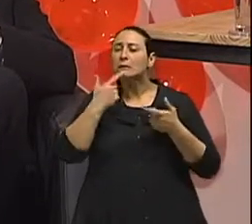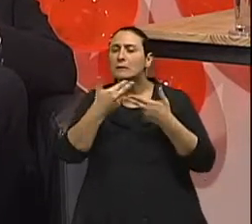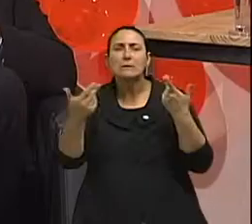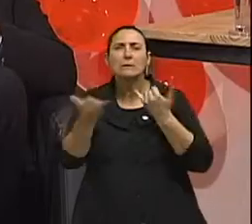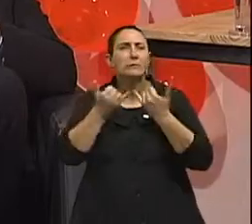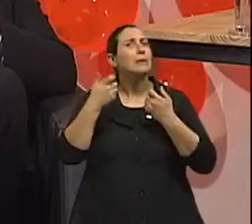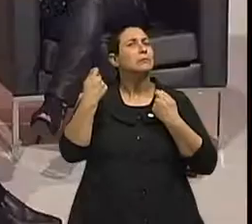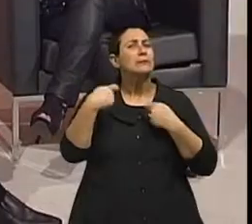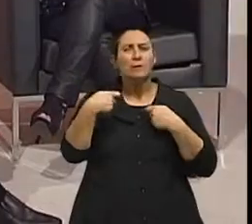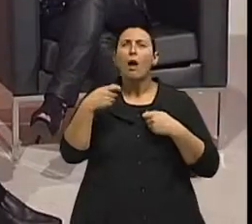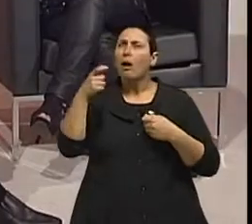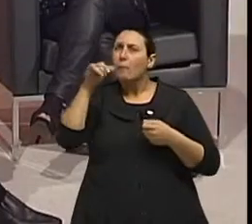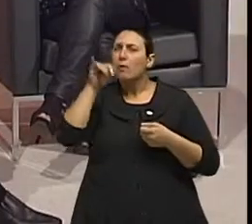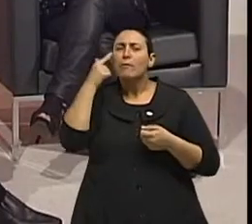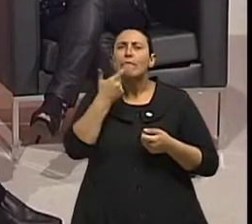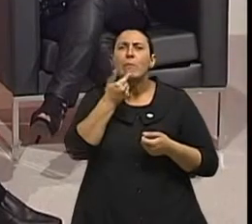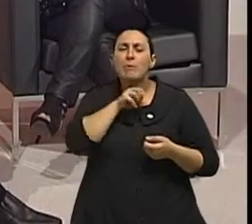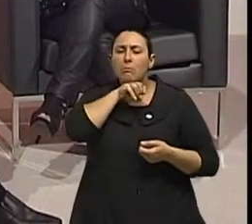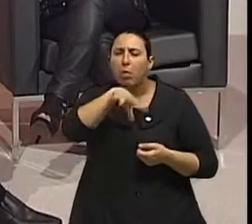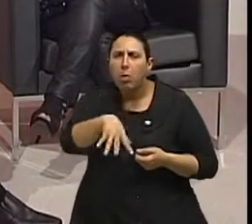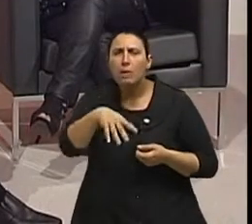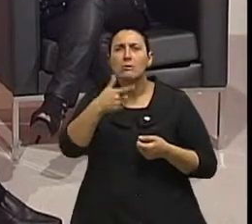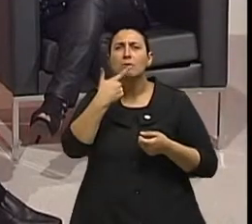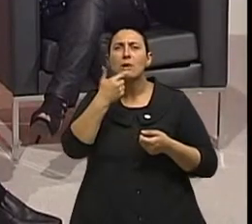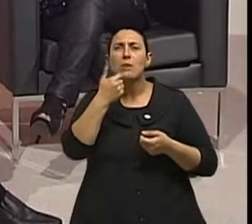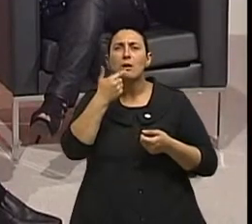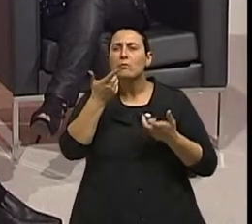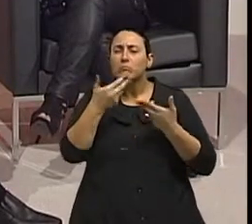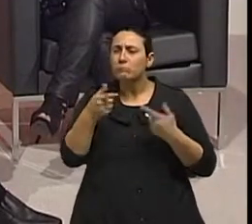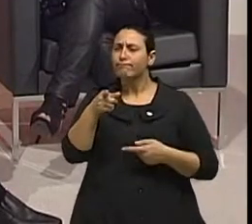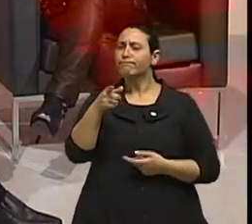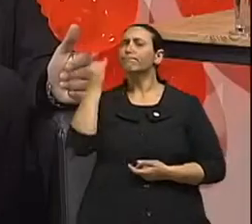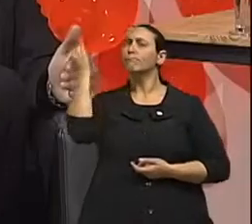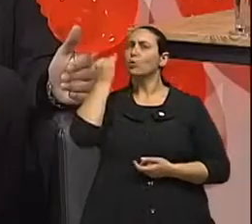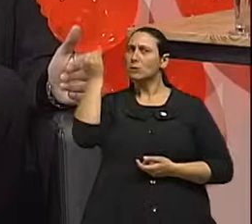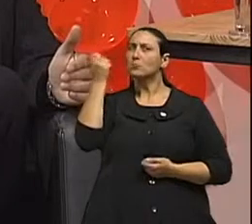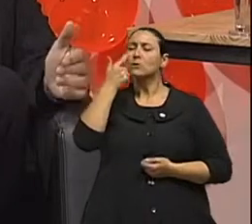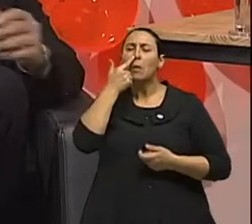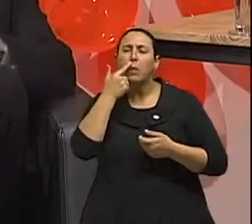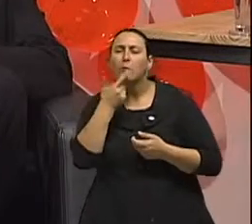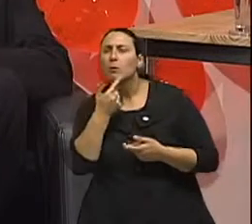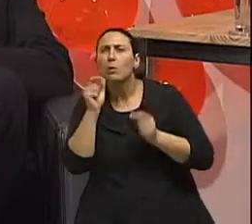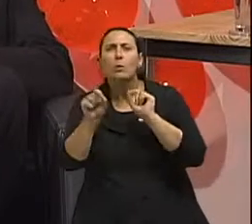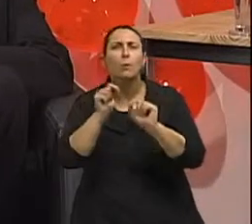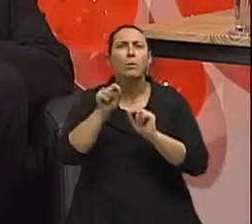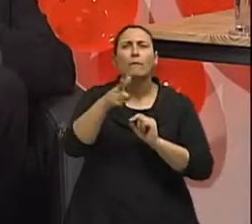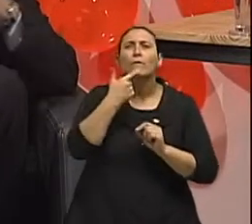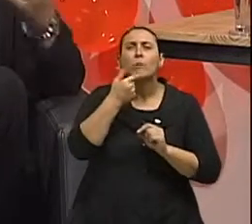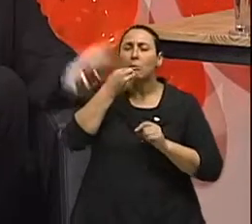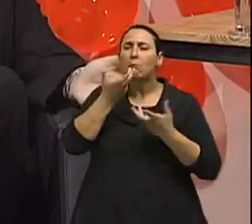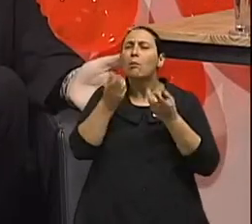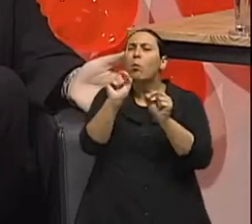deve ser investigado. Mesmo eventual? Mesmo eventual. Se houve algum sangramento, aquilo obrigatoriamente deve ser investigado. Pode ser uma coisa simples,